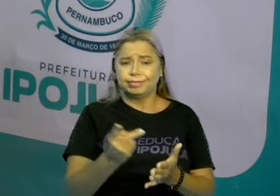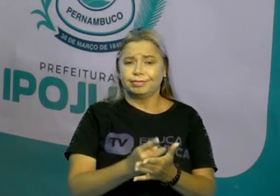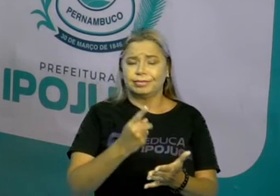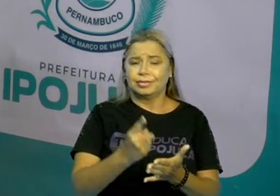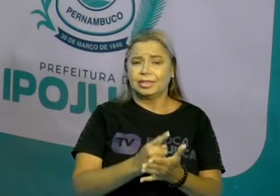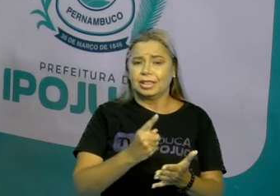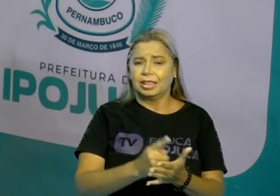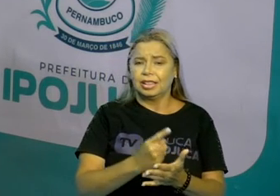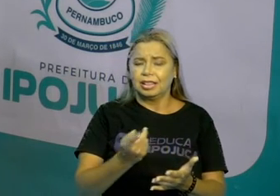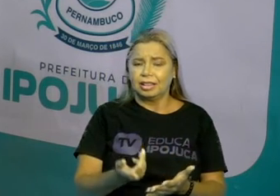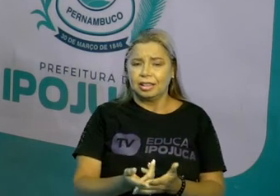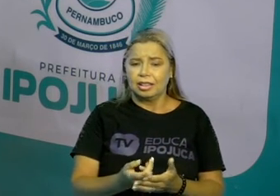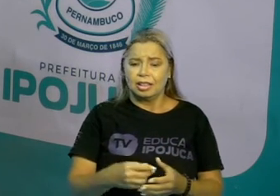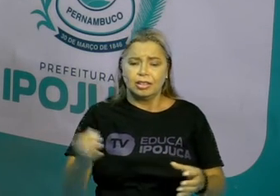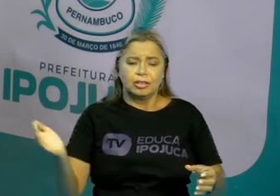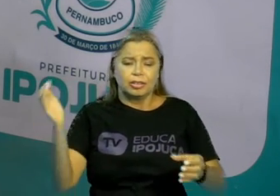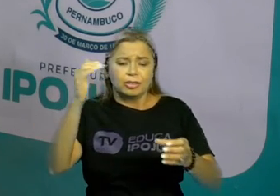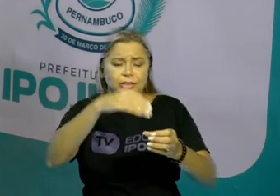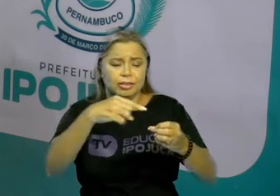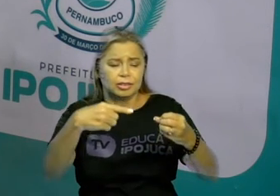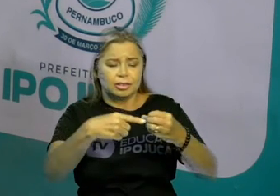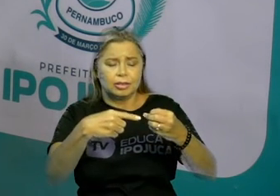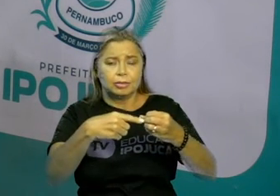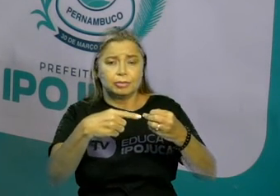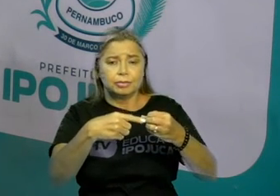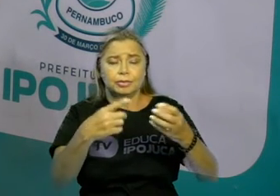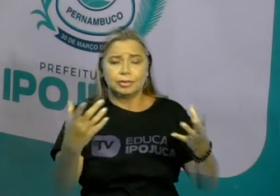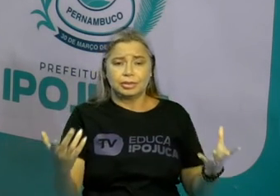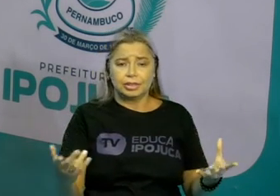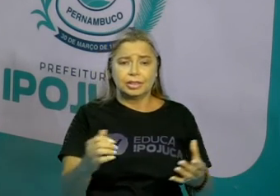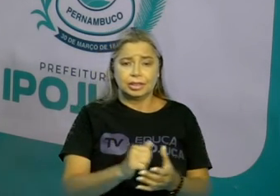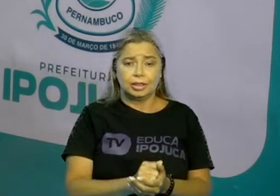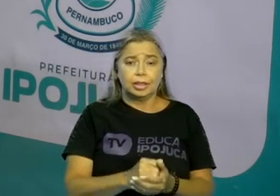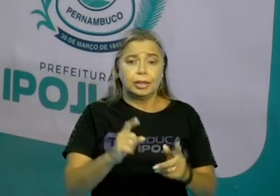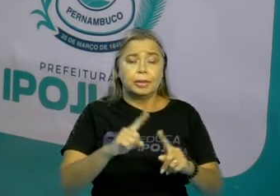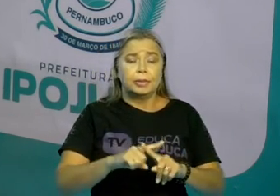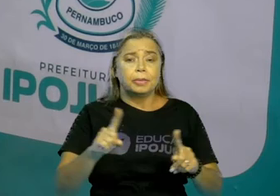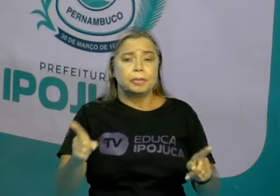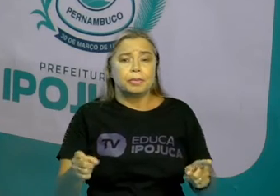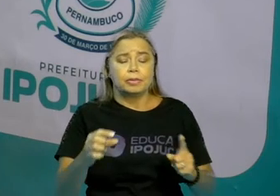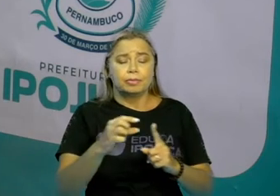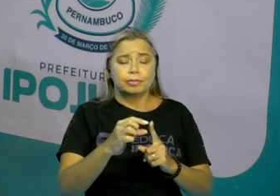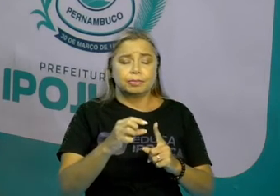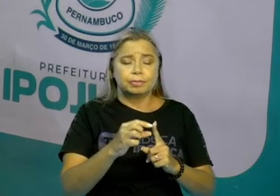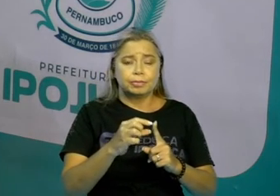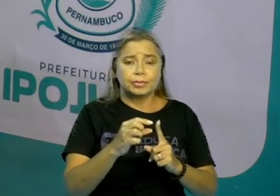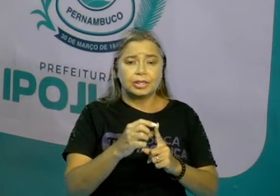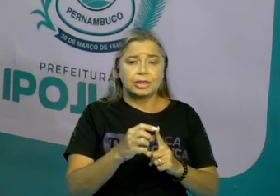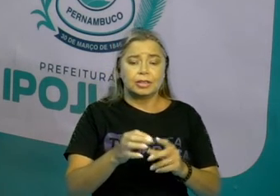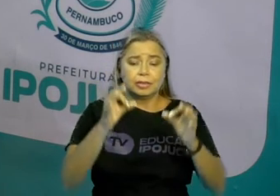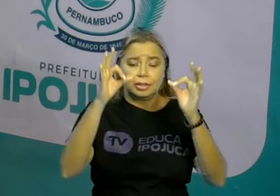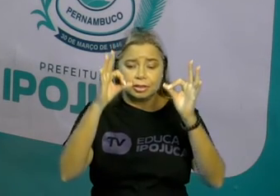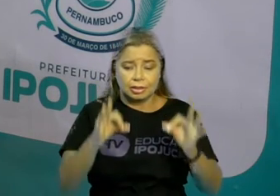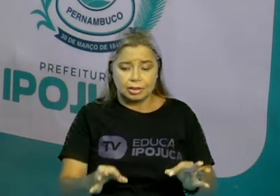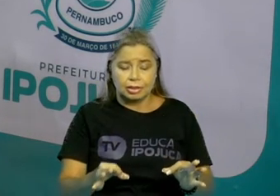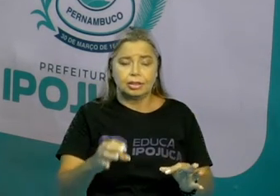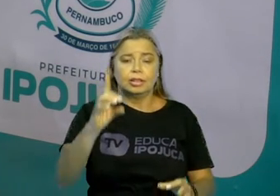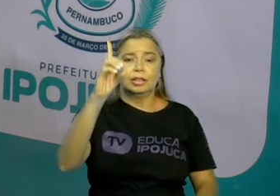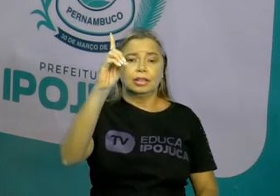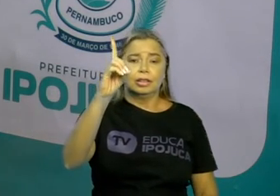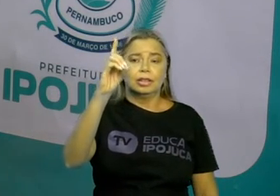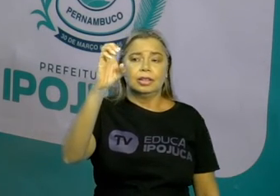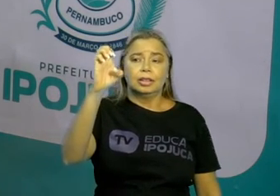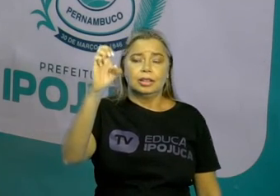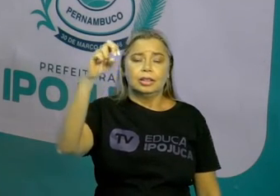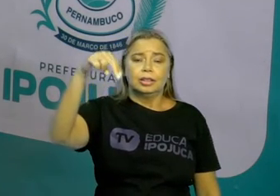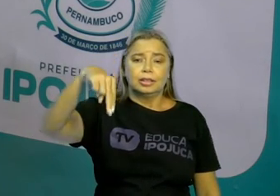tudo dentro da panela e bota no fogo. Mas, a pronúncia certa é dentro. Vamos colocar tudo dentro